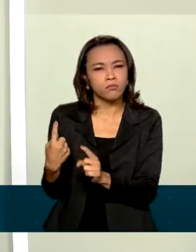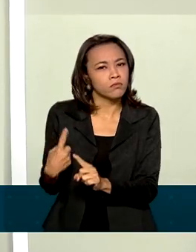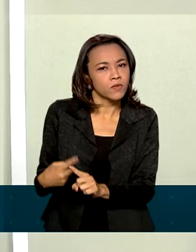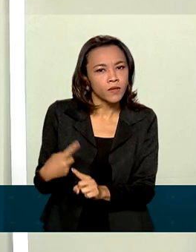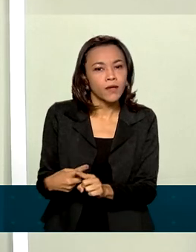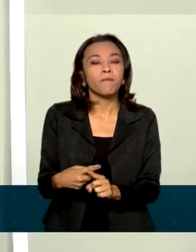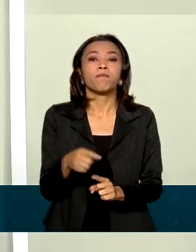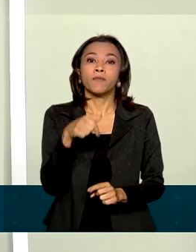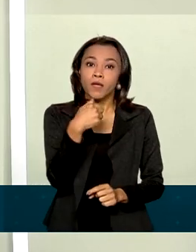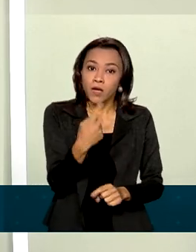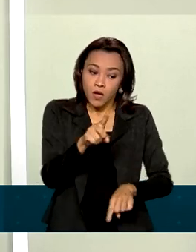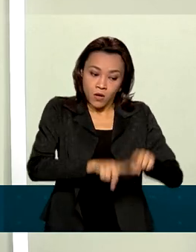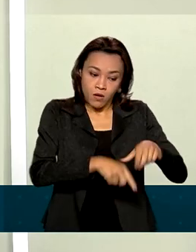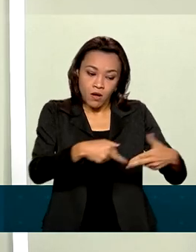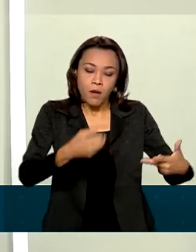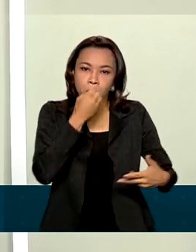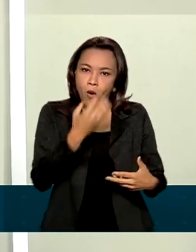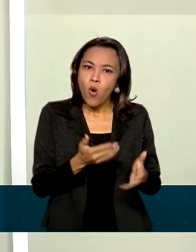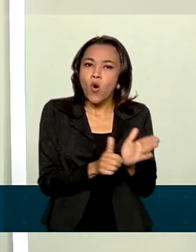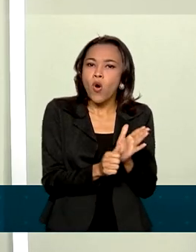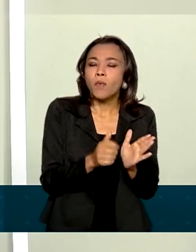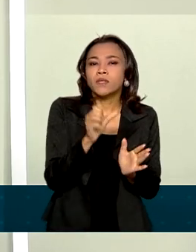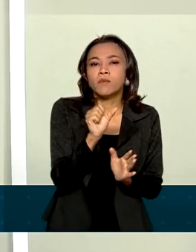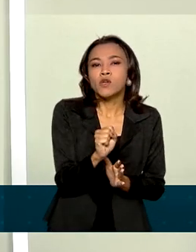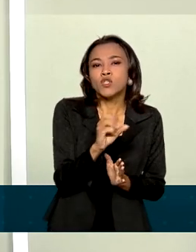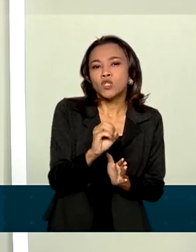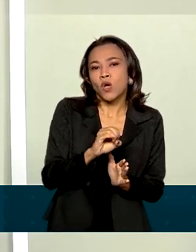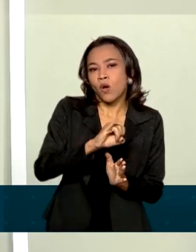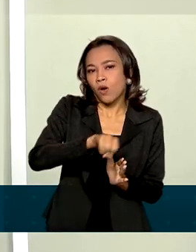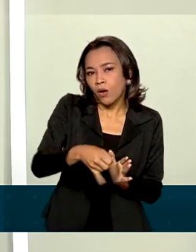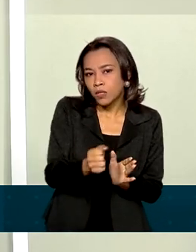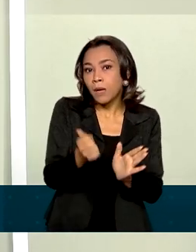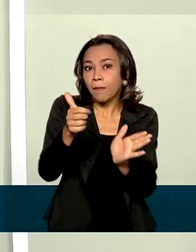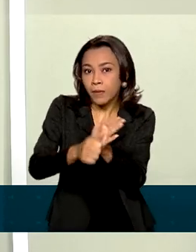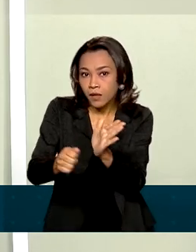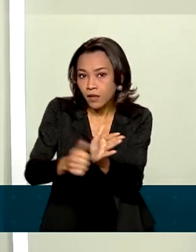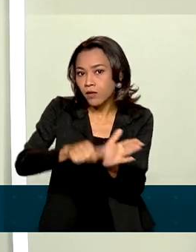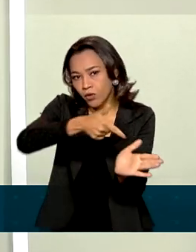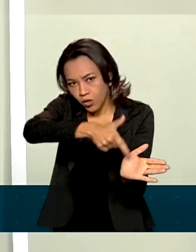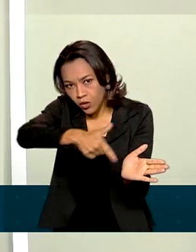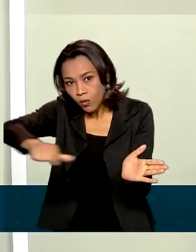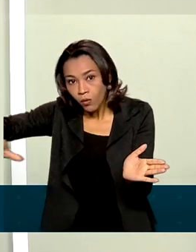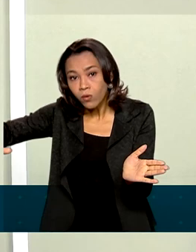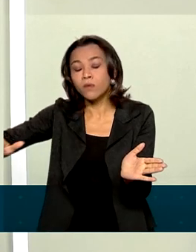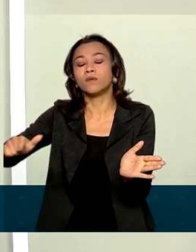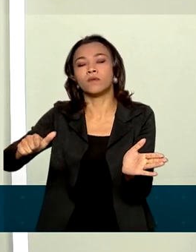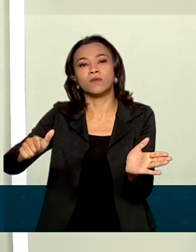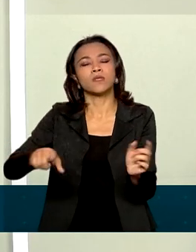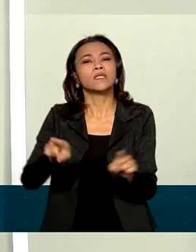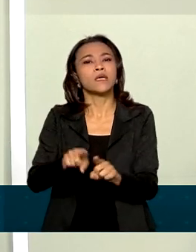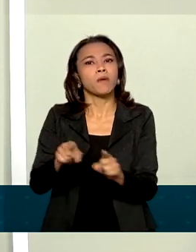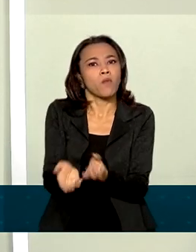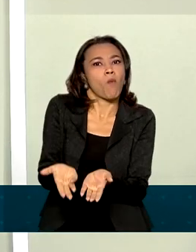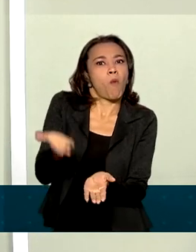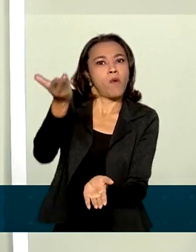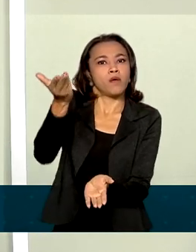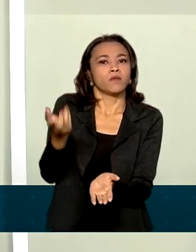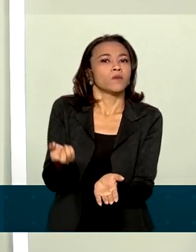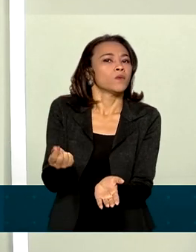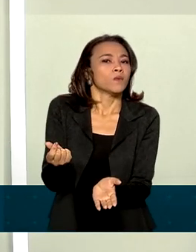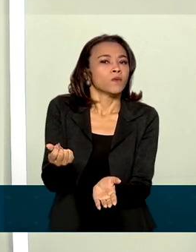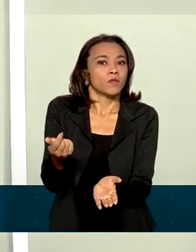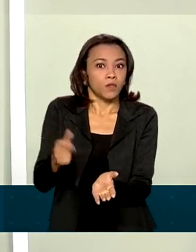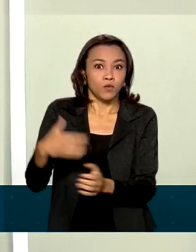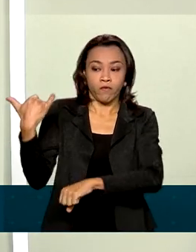Os bons presos dos nossos produtos agrícolas, como soja, milho, entre outros. E também o expressivo aumento que houve ao longo do tempo